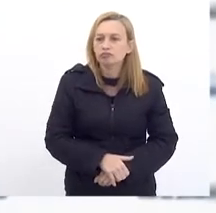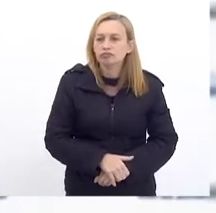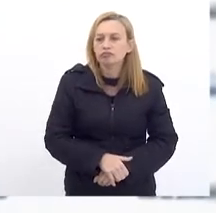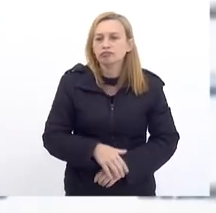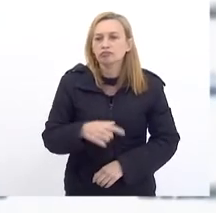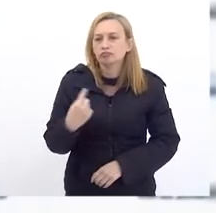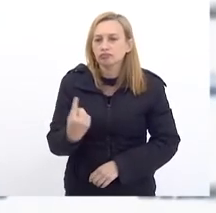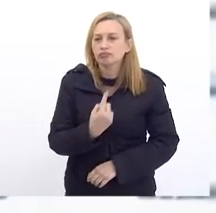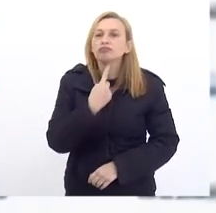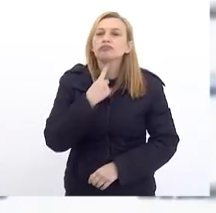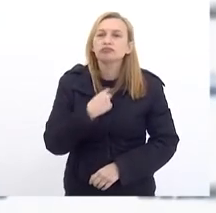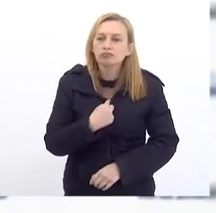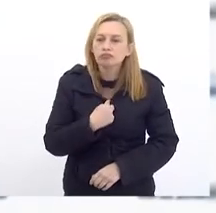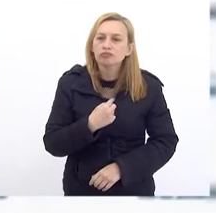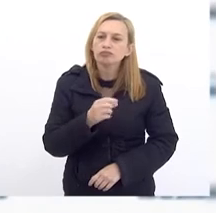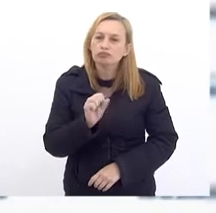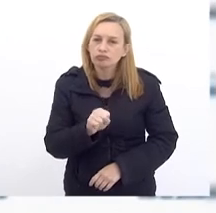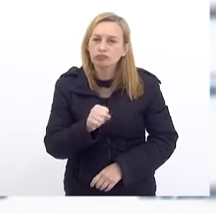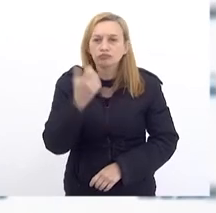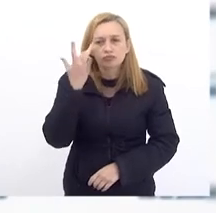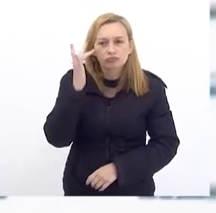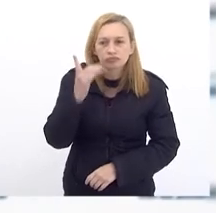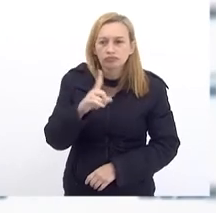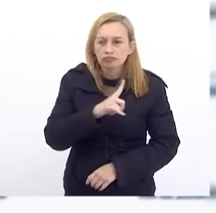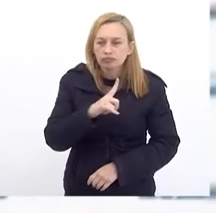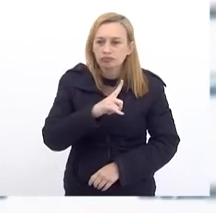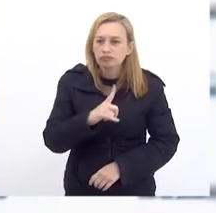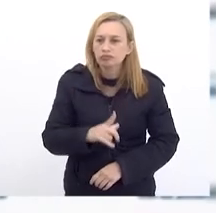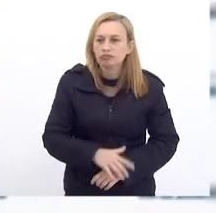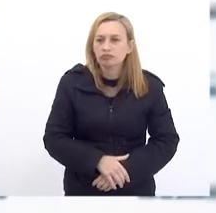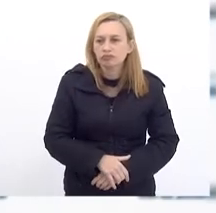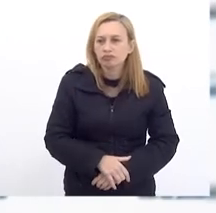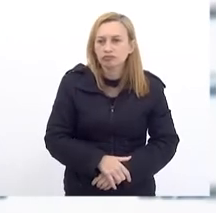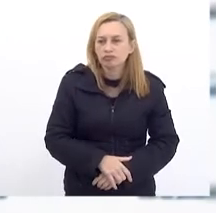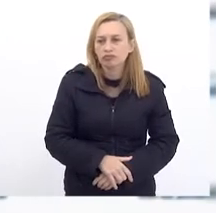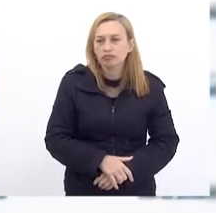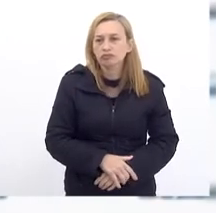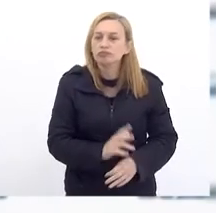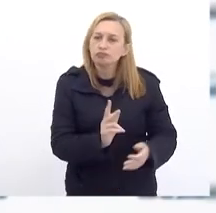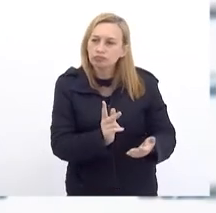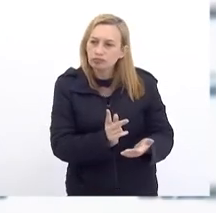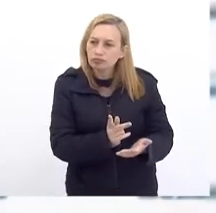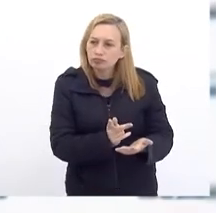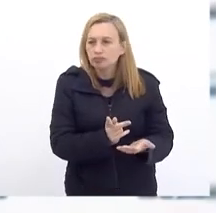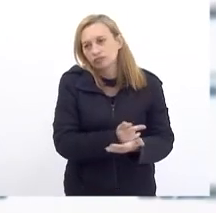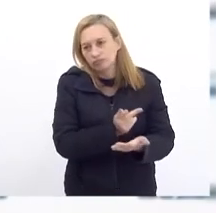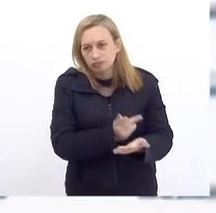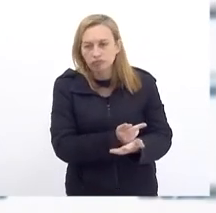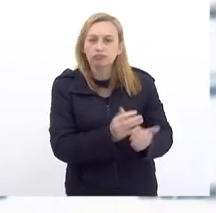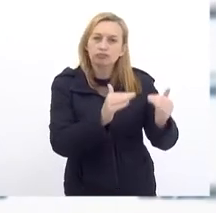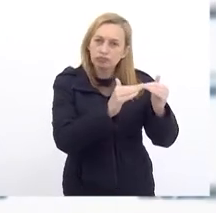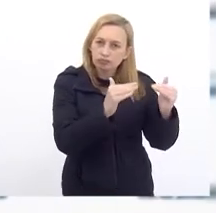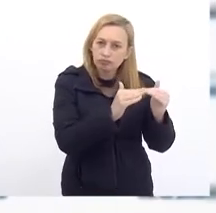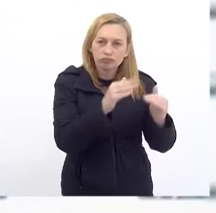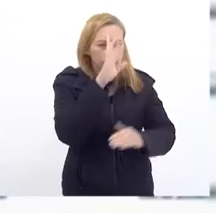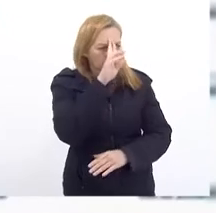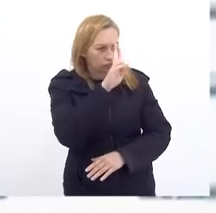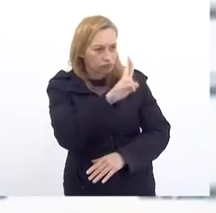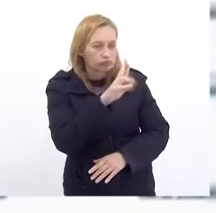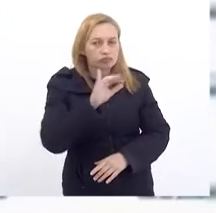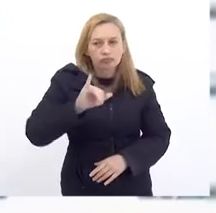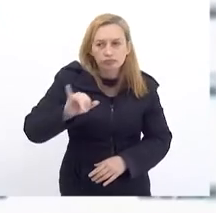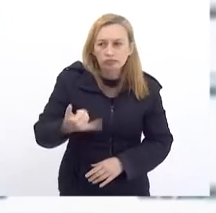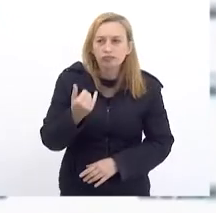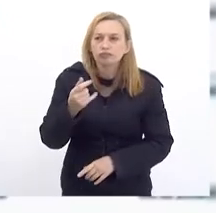expectativa Ainda assim Acho que tem Distorções Quero concordar Consigo E Aproveitando